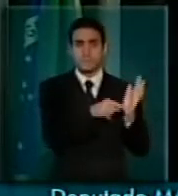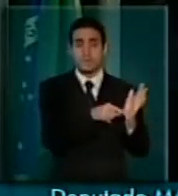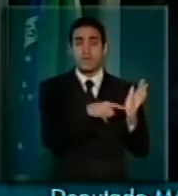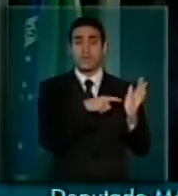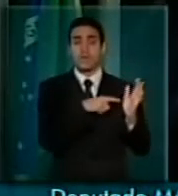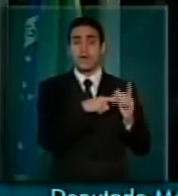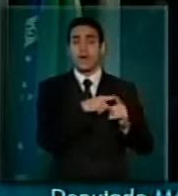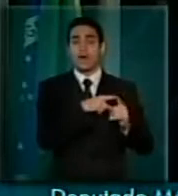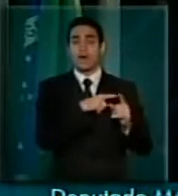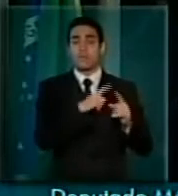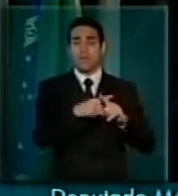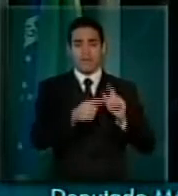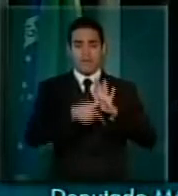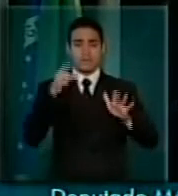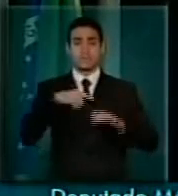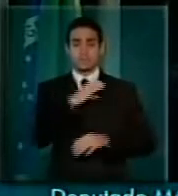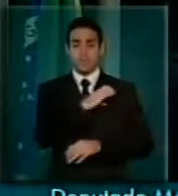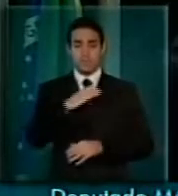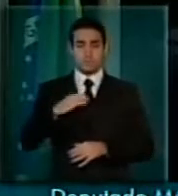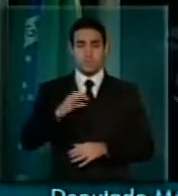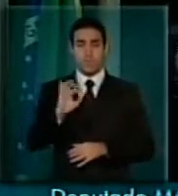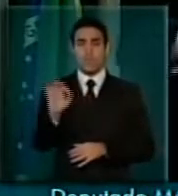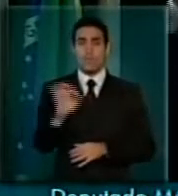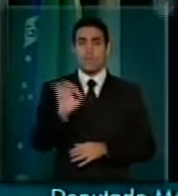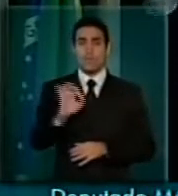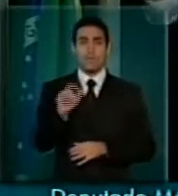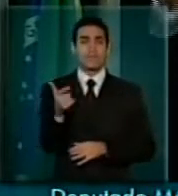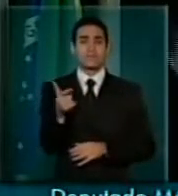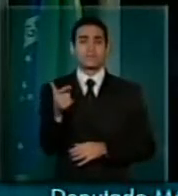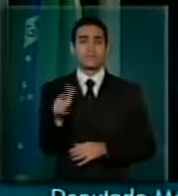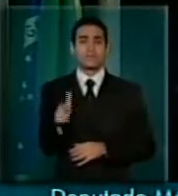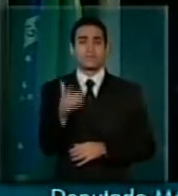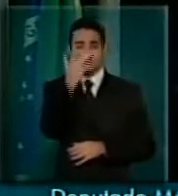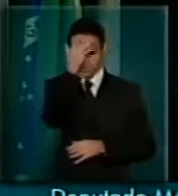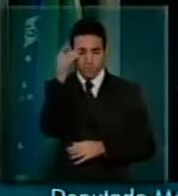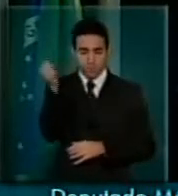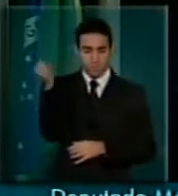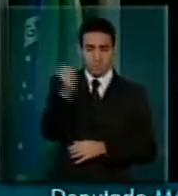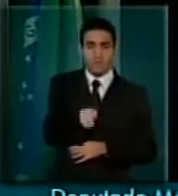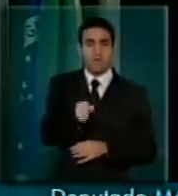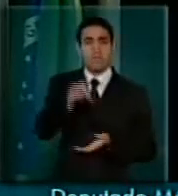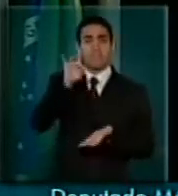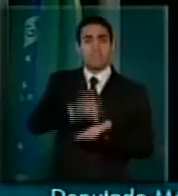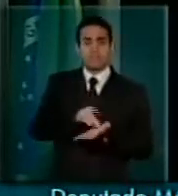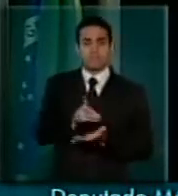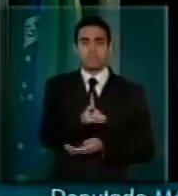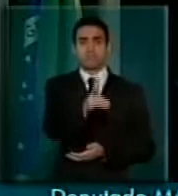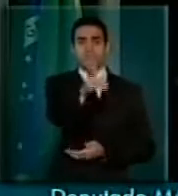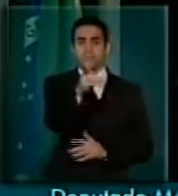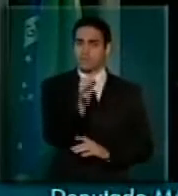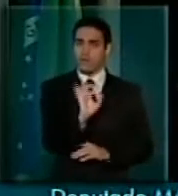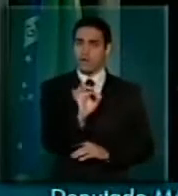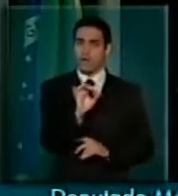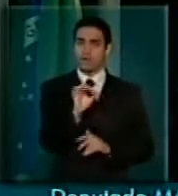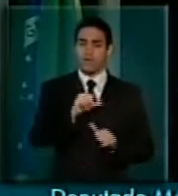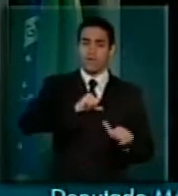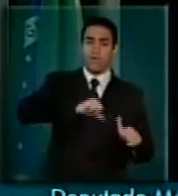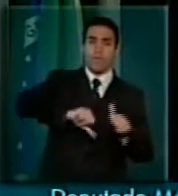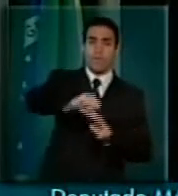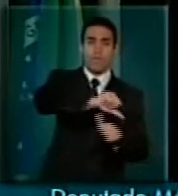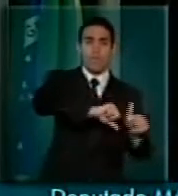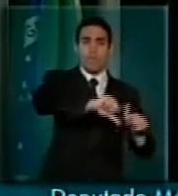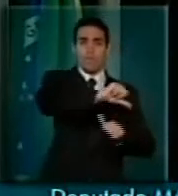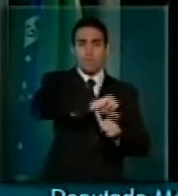a comissão não ter membros permanentes que tornem-se